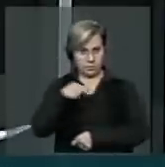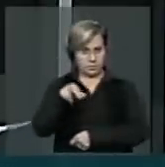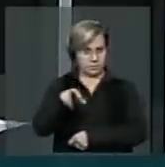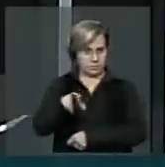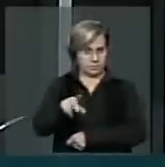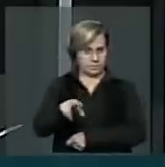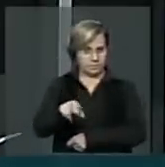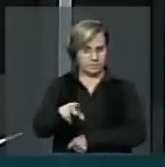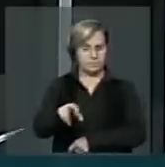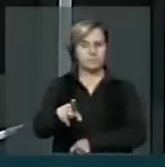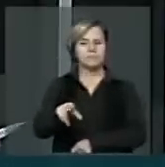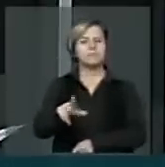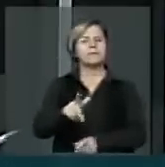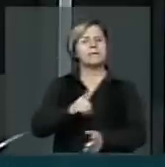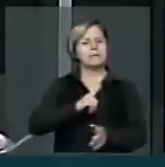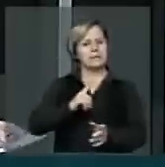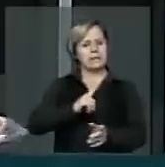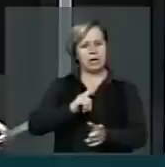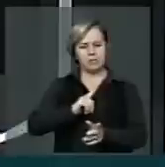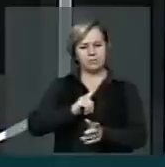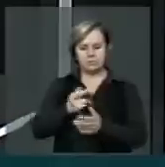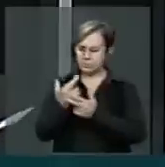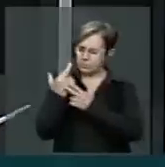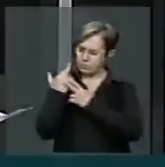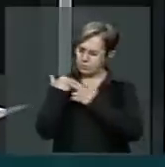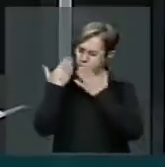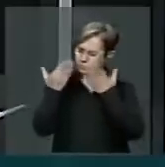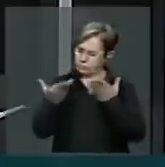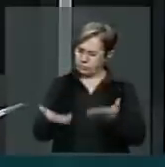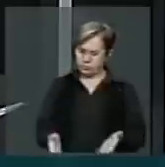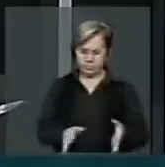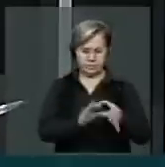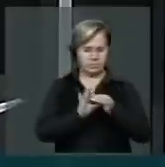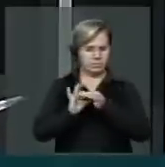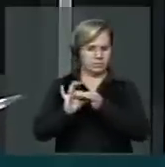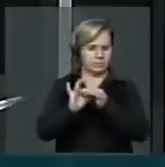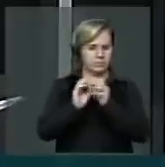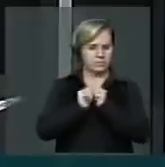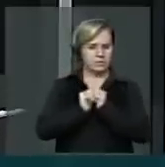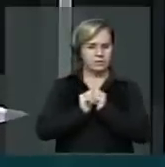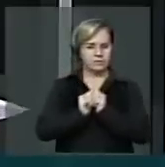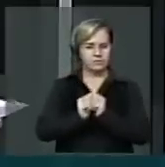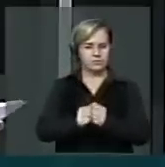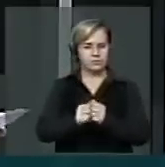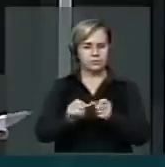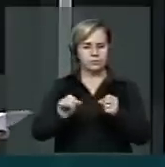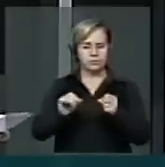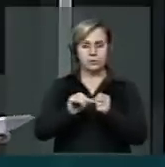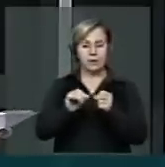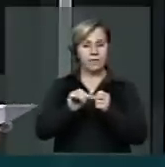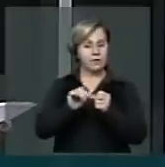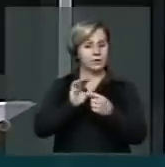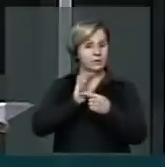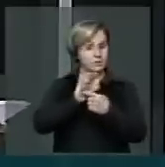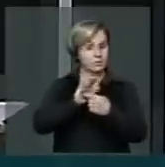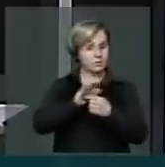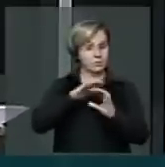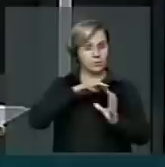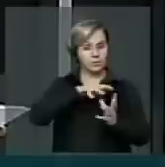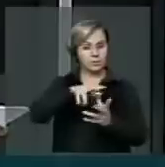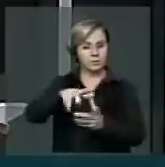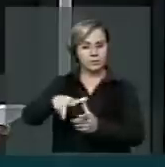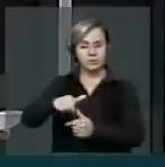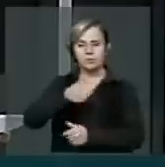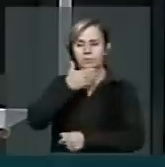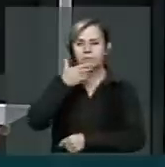nós temos o dever de estar aqui unidos a fazer um mundo melhor, a fazer